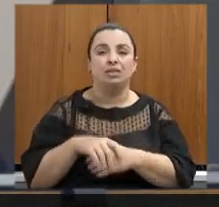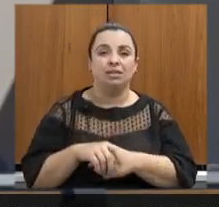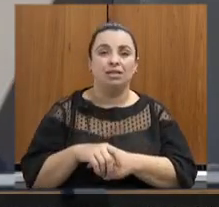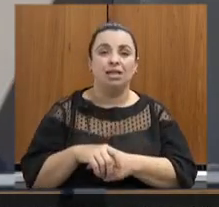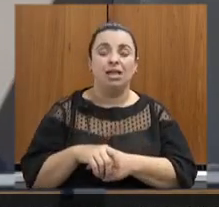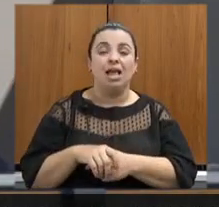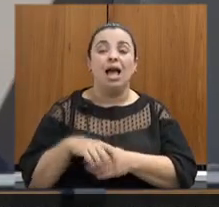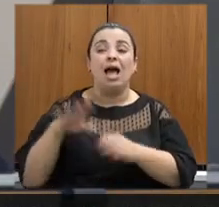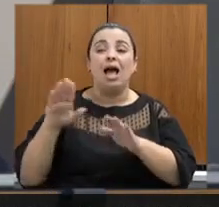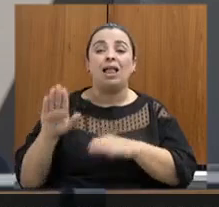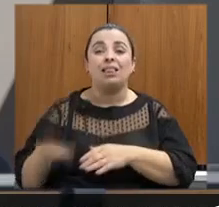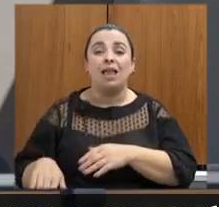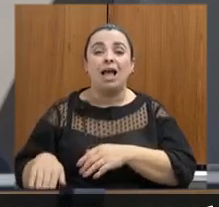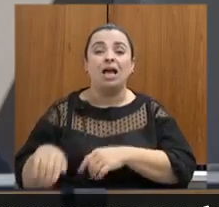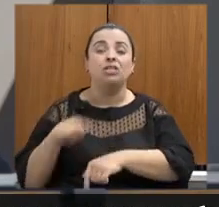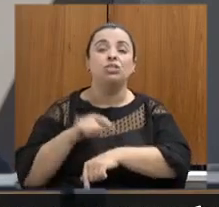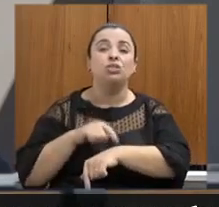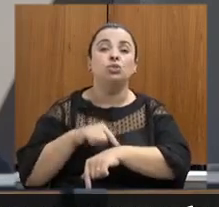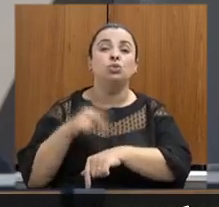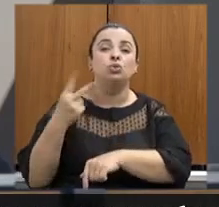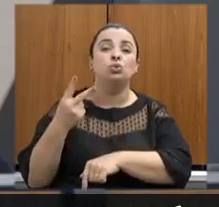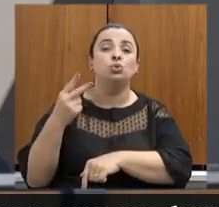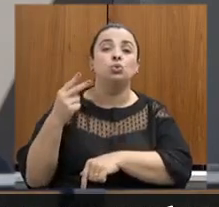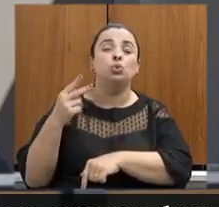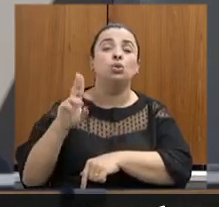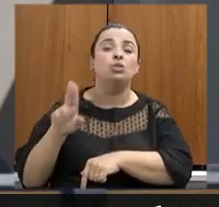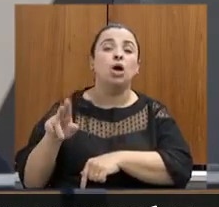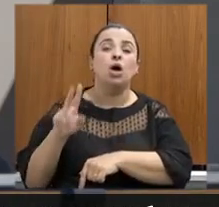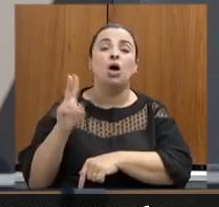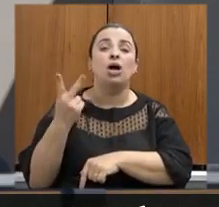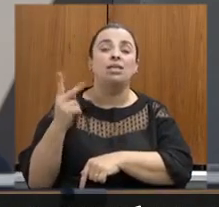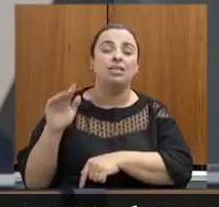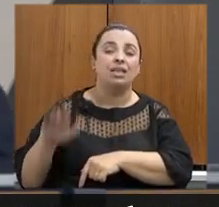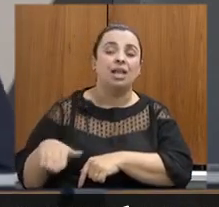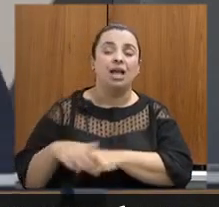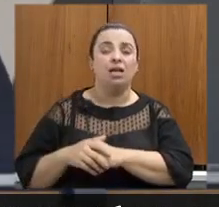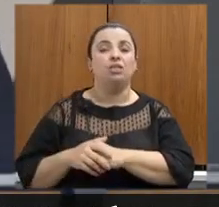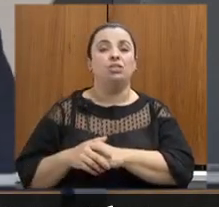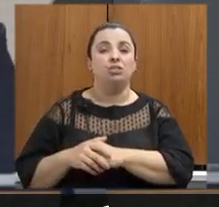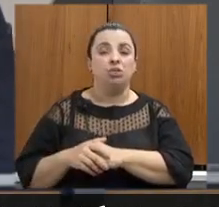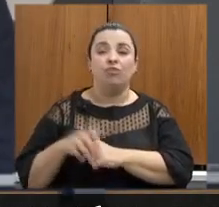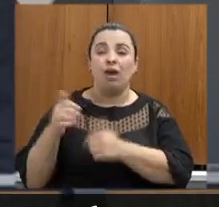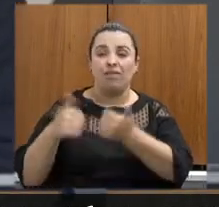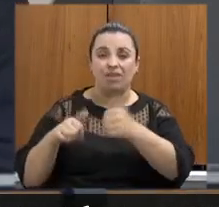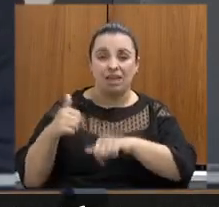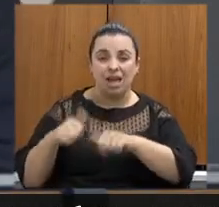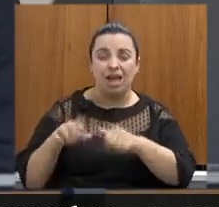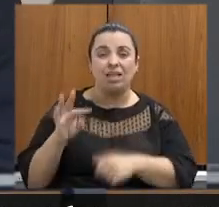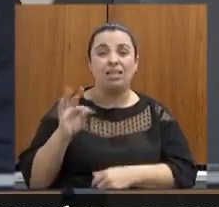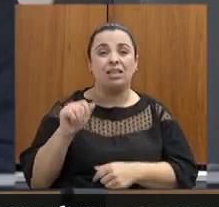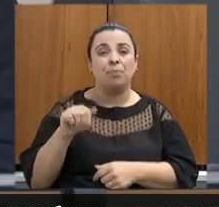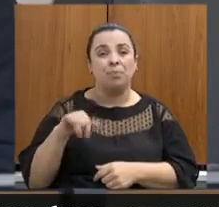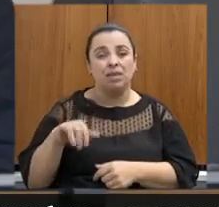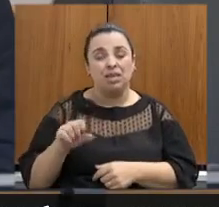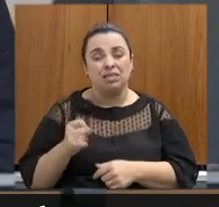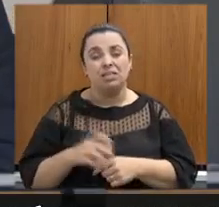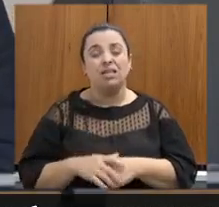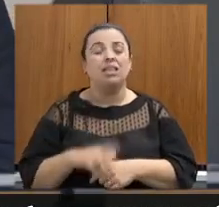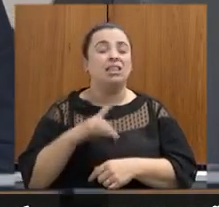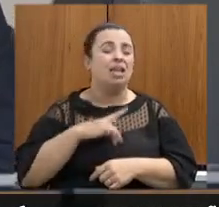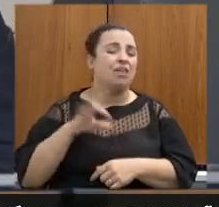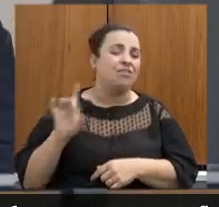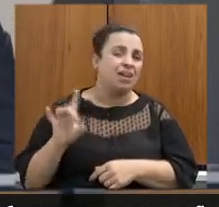foi analisada mas teve vários questionamentos cada questionamento com x minutos para falar então a audiência